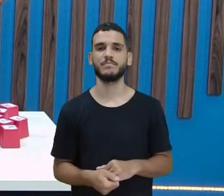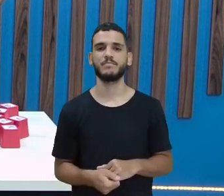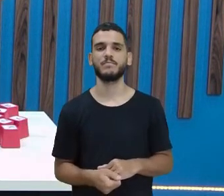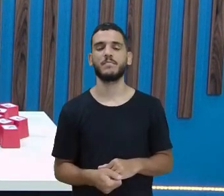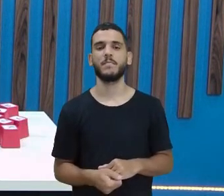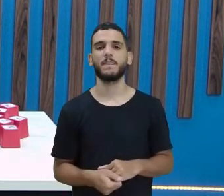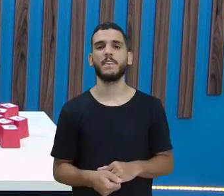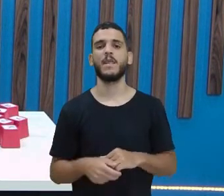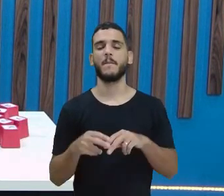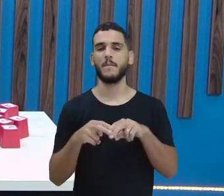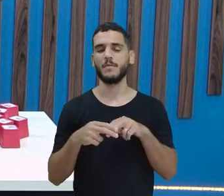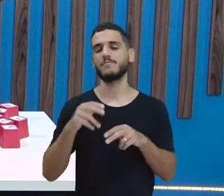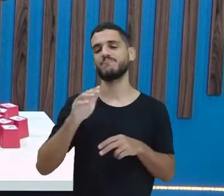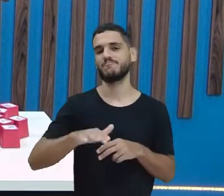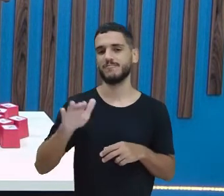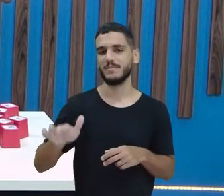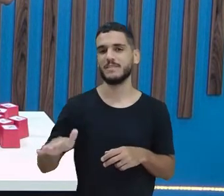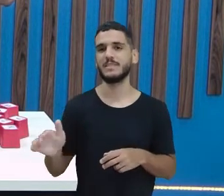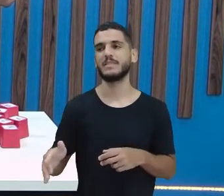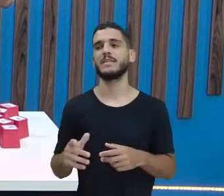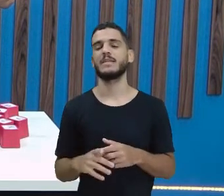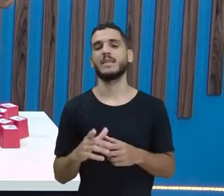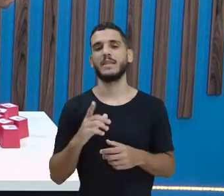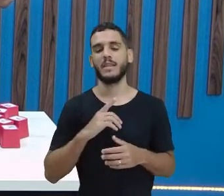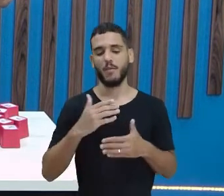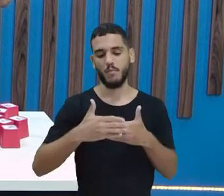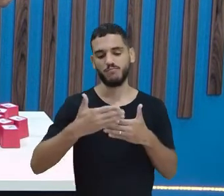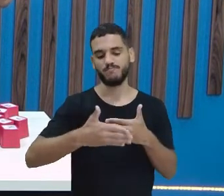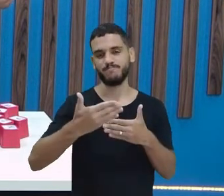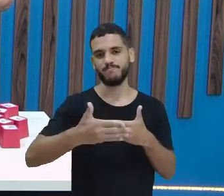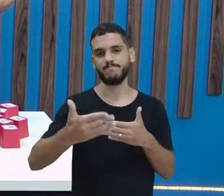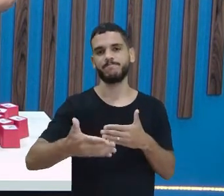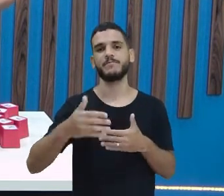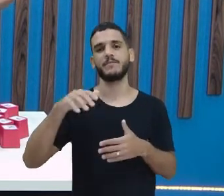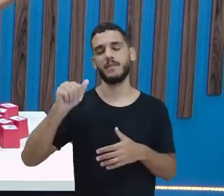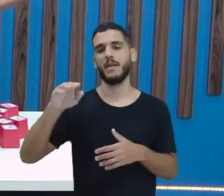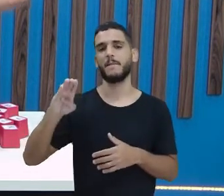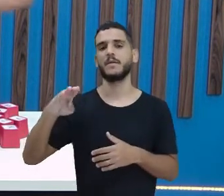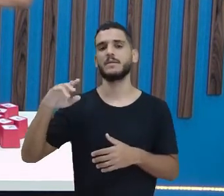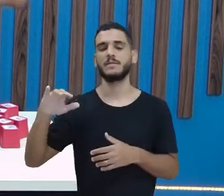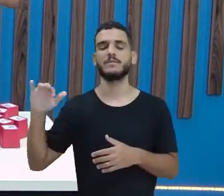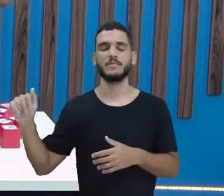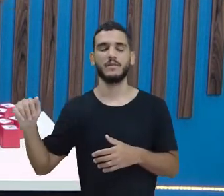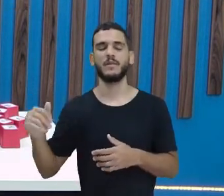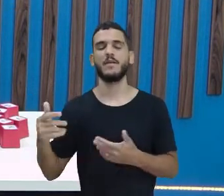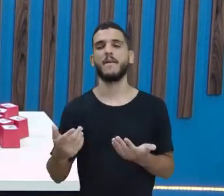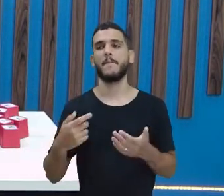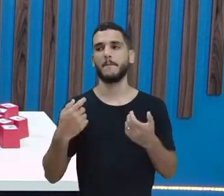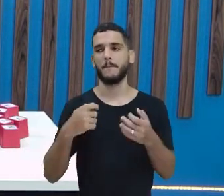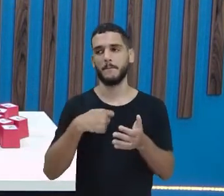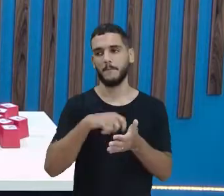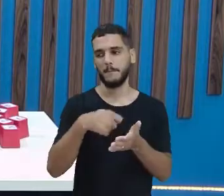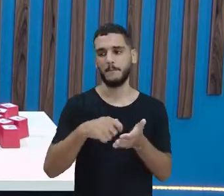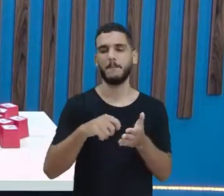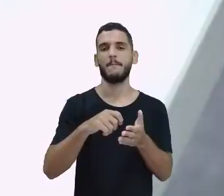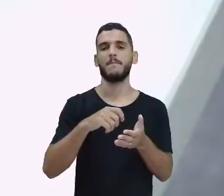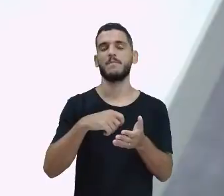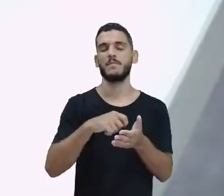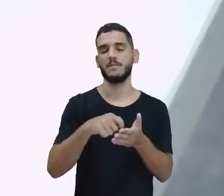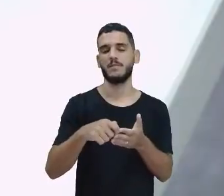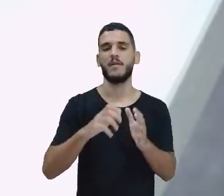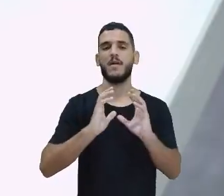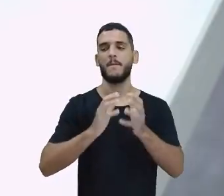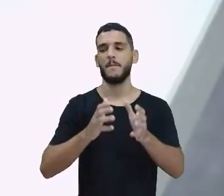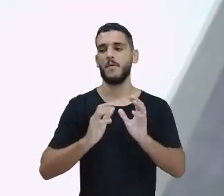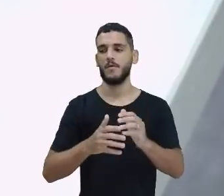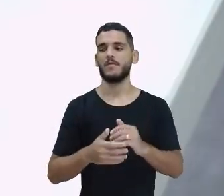isso que algumas crianças quando estão nesse processo de alfabetização, aí vai escrever bola. Aí sabe o